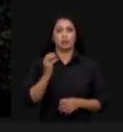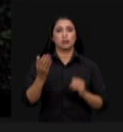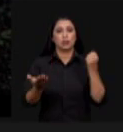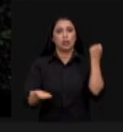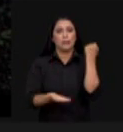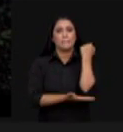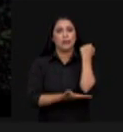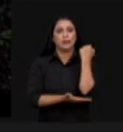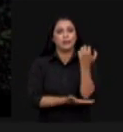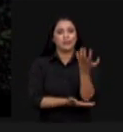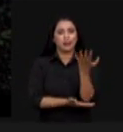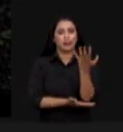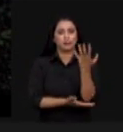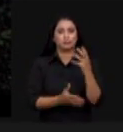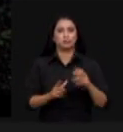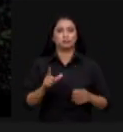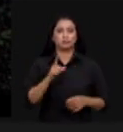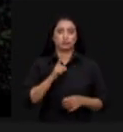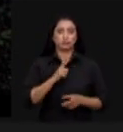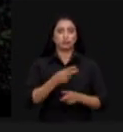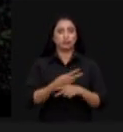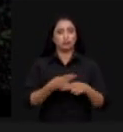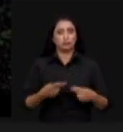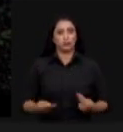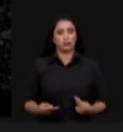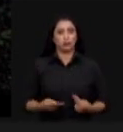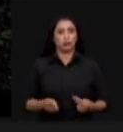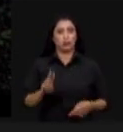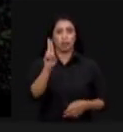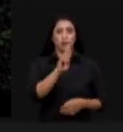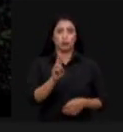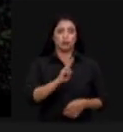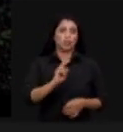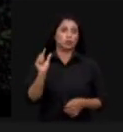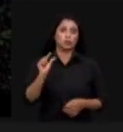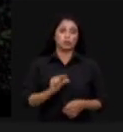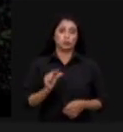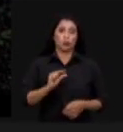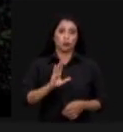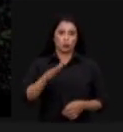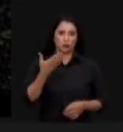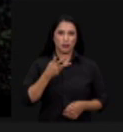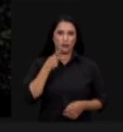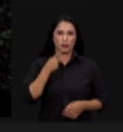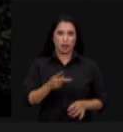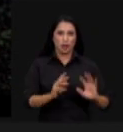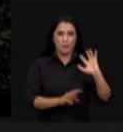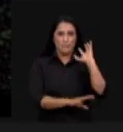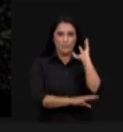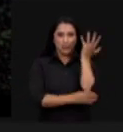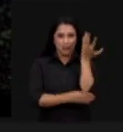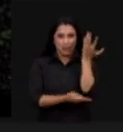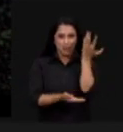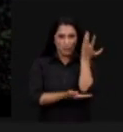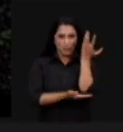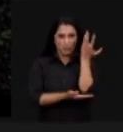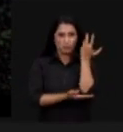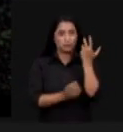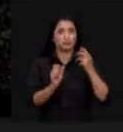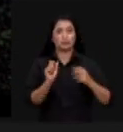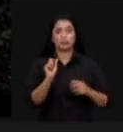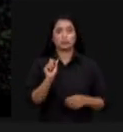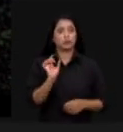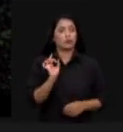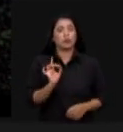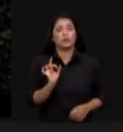muita coisa é subutilizada nós não participamos quando a gente fala em madeira a madeira praticamente é pura